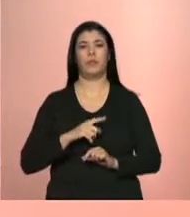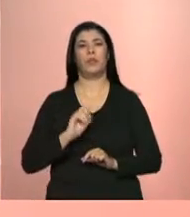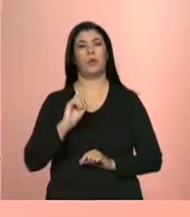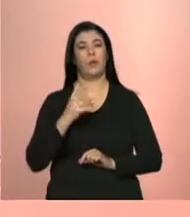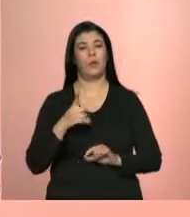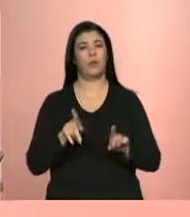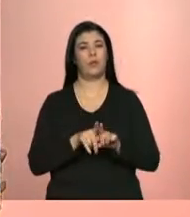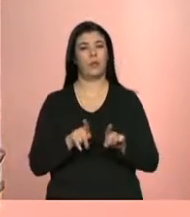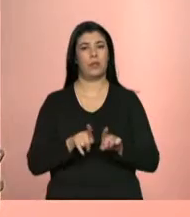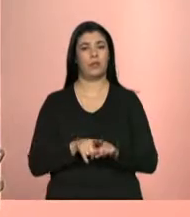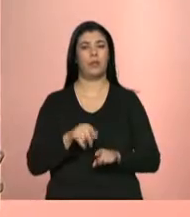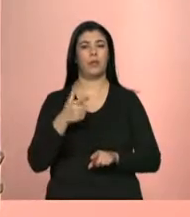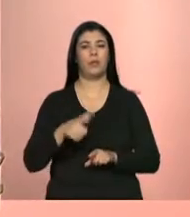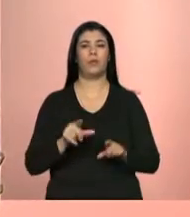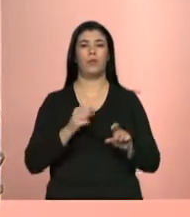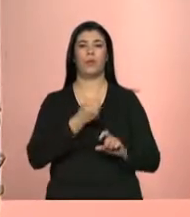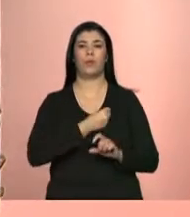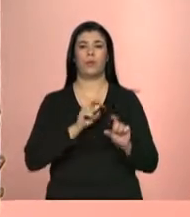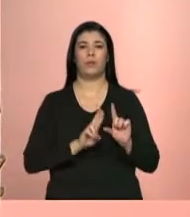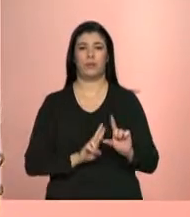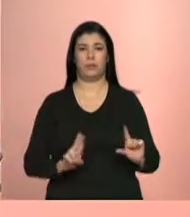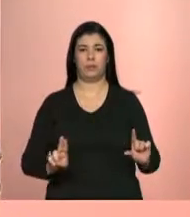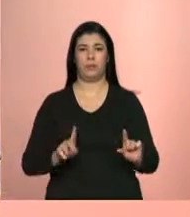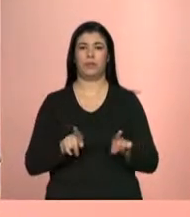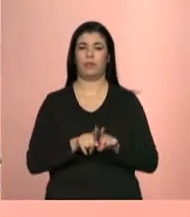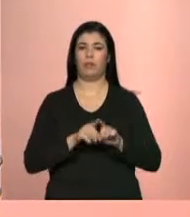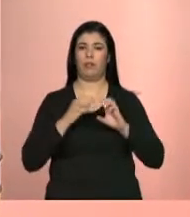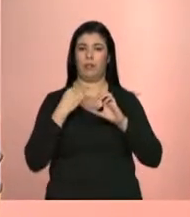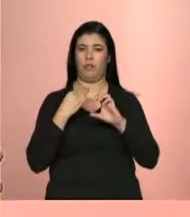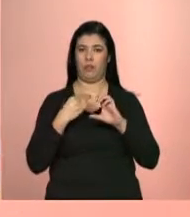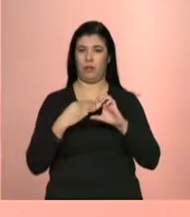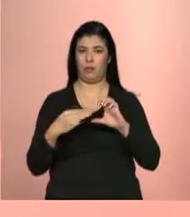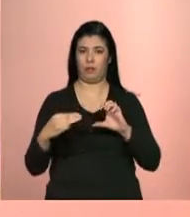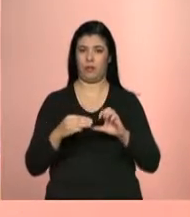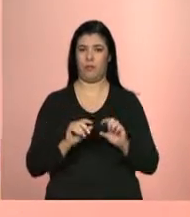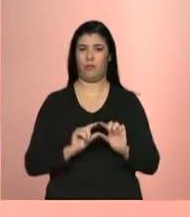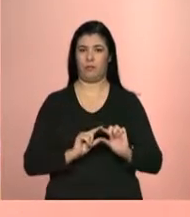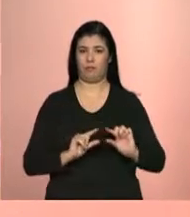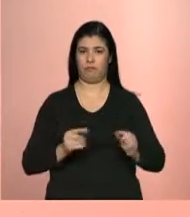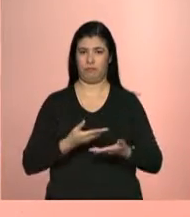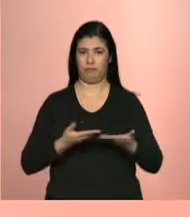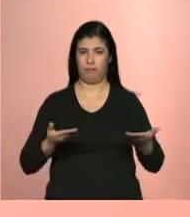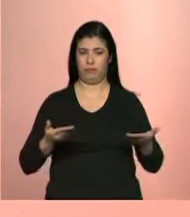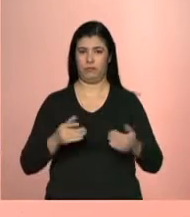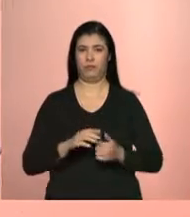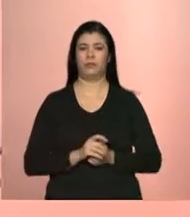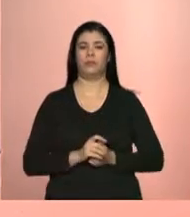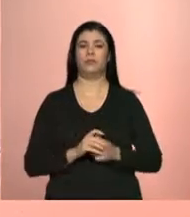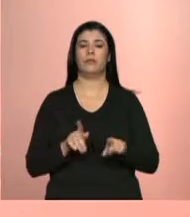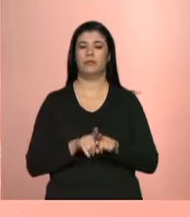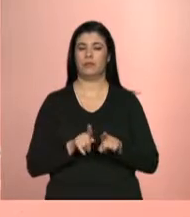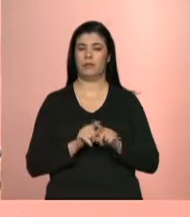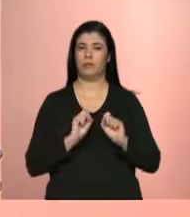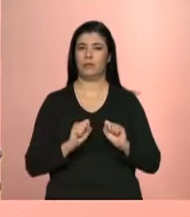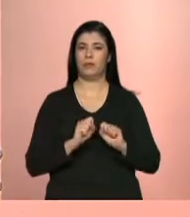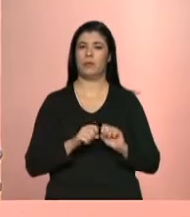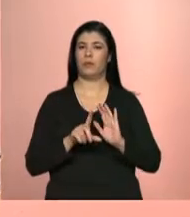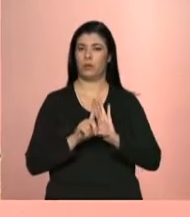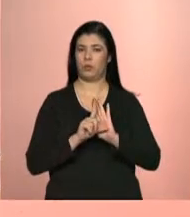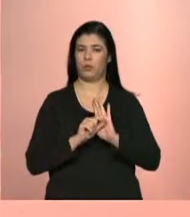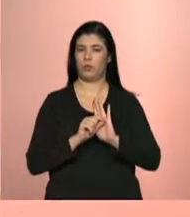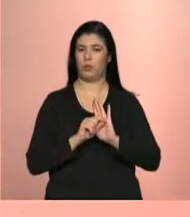ou 3799-5198 pelo e-mail tele arroba mds.gov.br e ainda pelo twitter